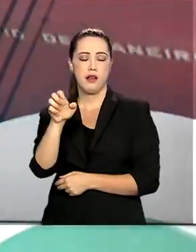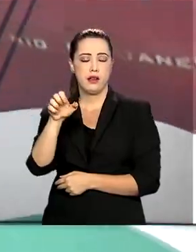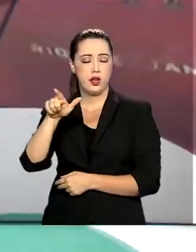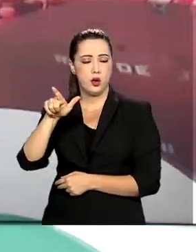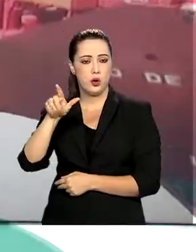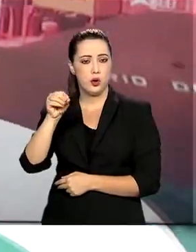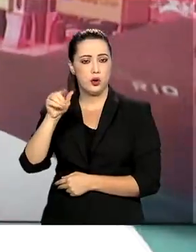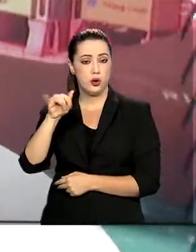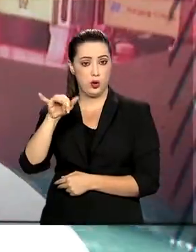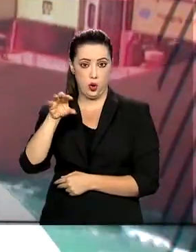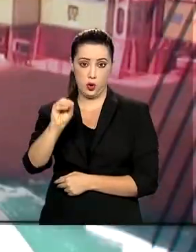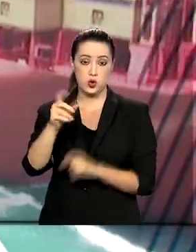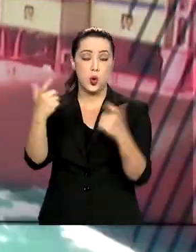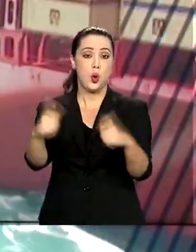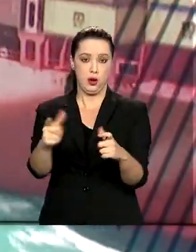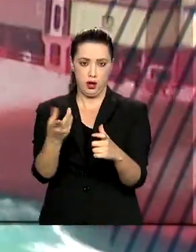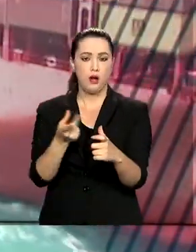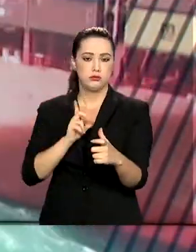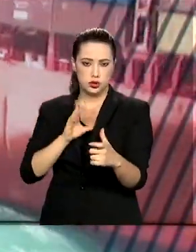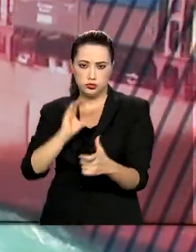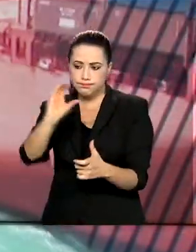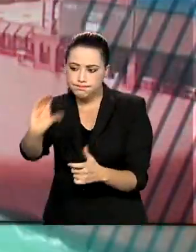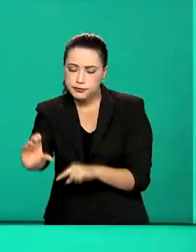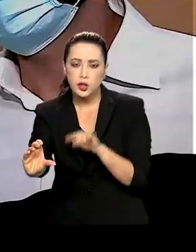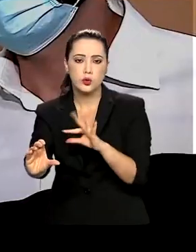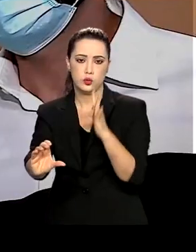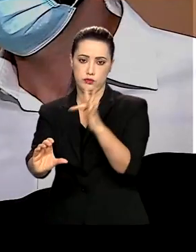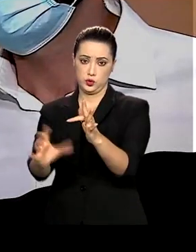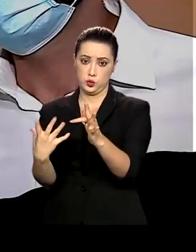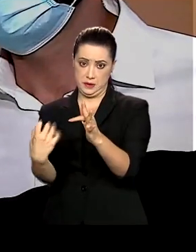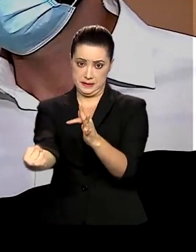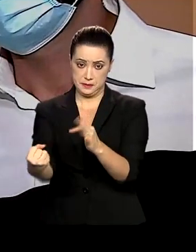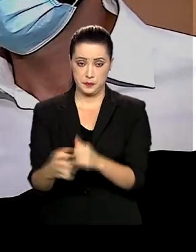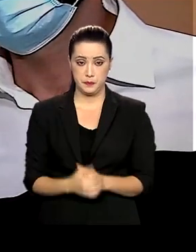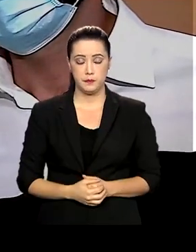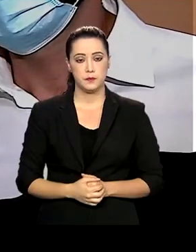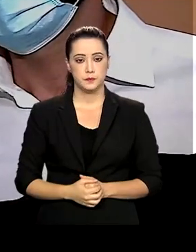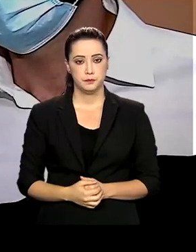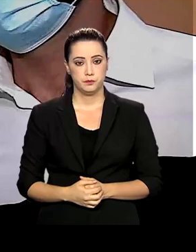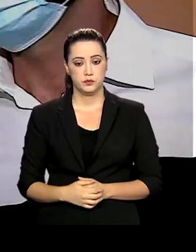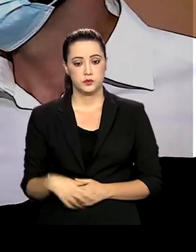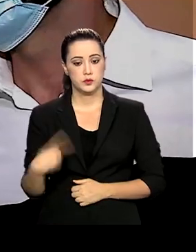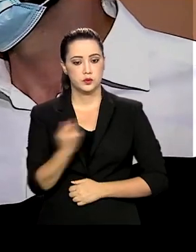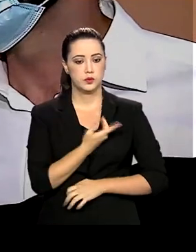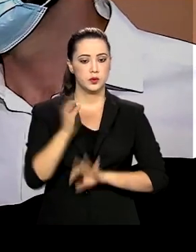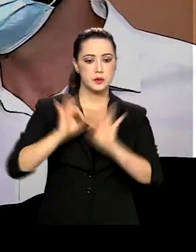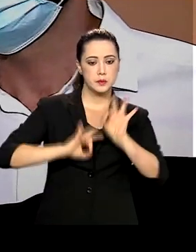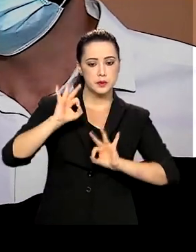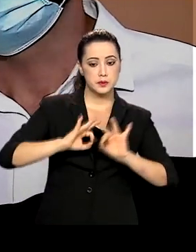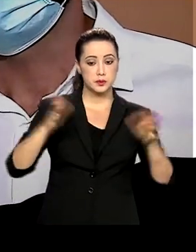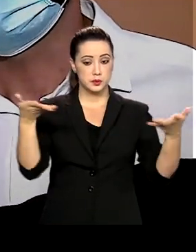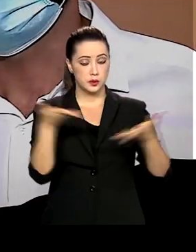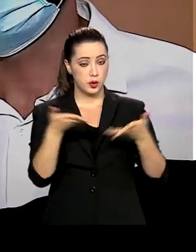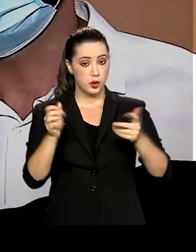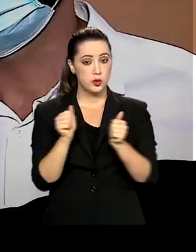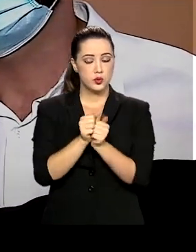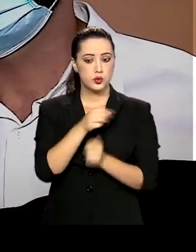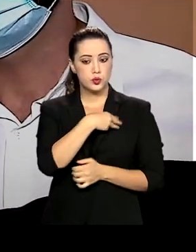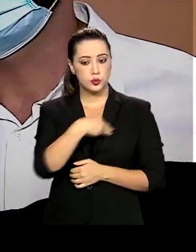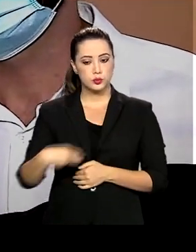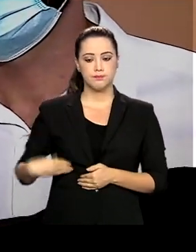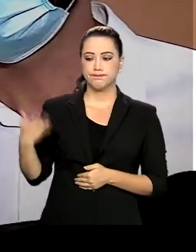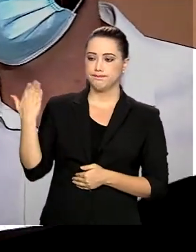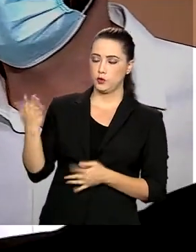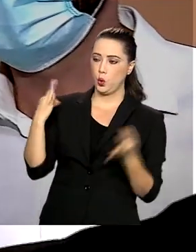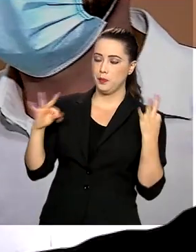recursos do programa Investe Turismo. Nós preparamos agora com o ministro Marcelo Alvantônio, o turismo.